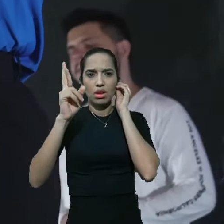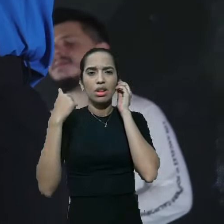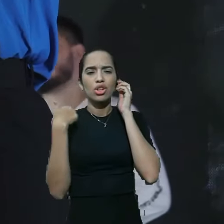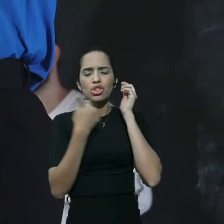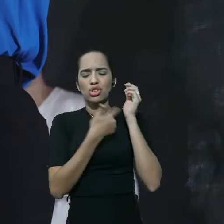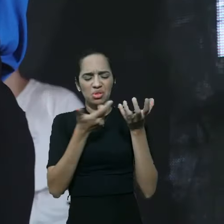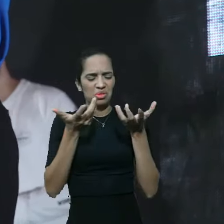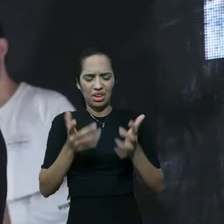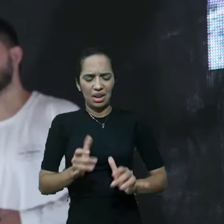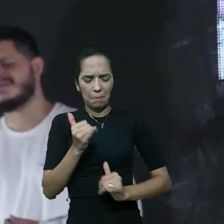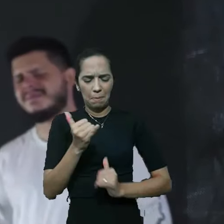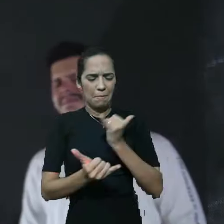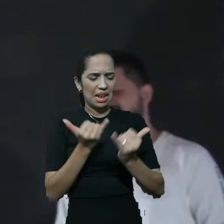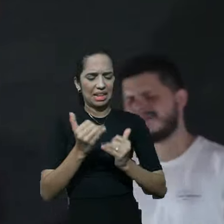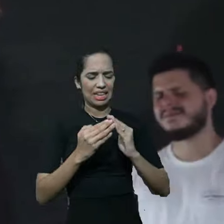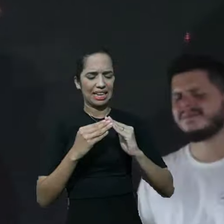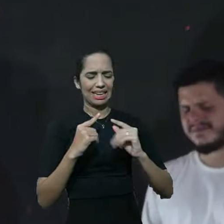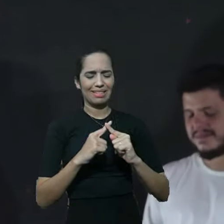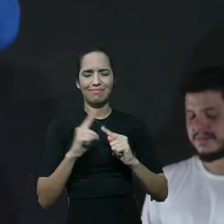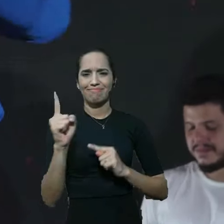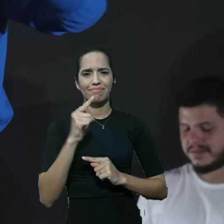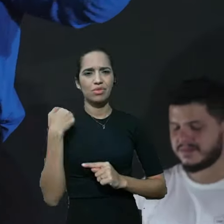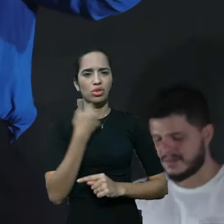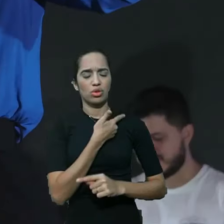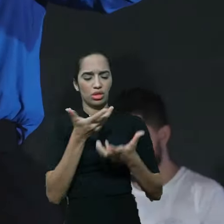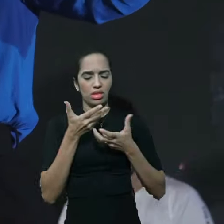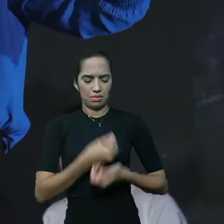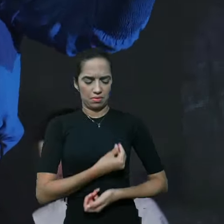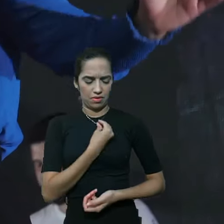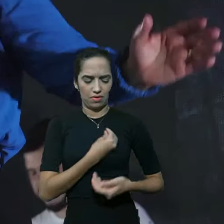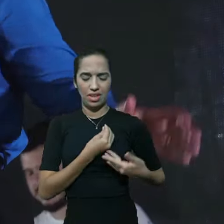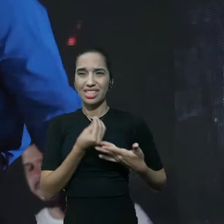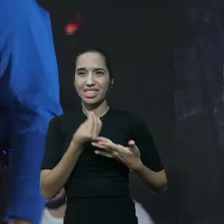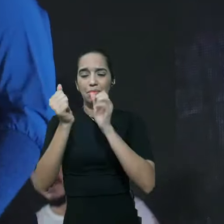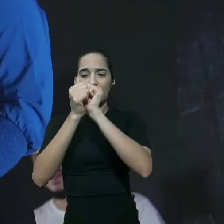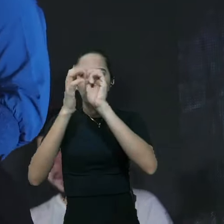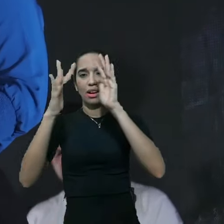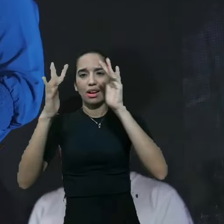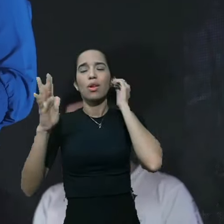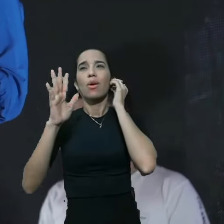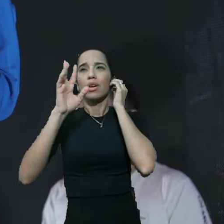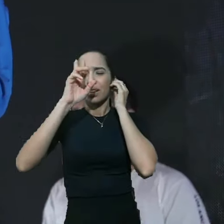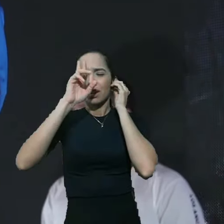brincar de ser igreja nós queremos viver pra Tua glória Senhor